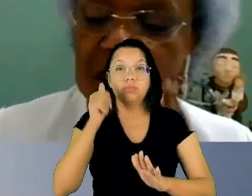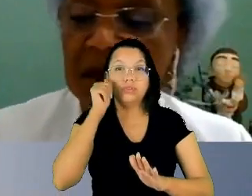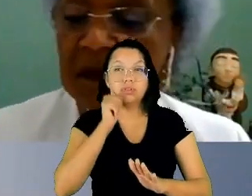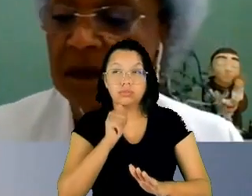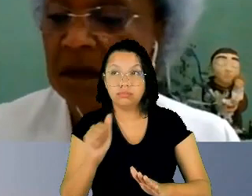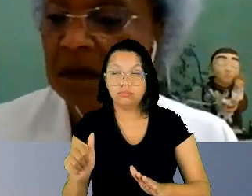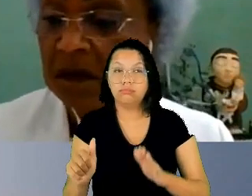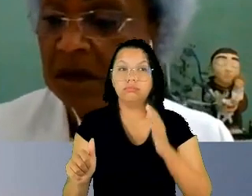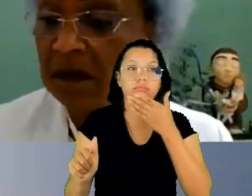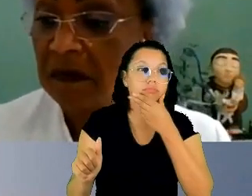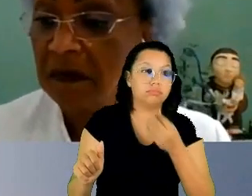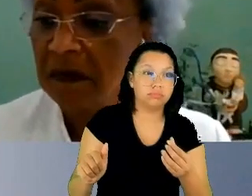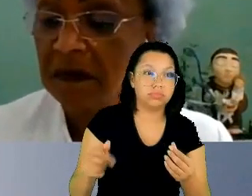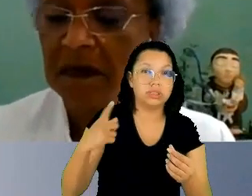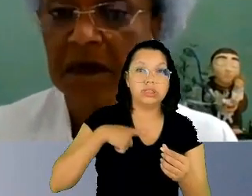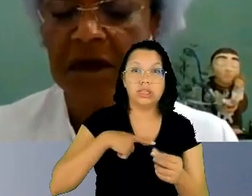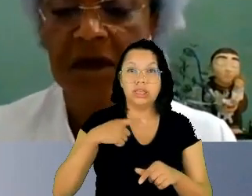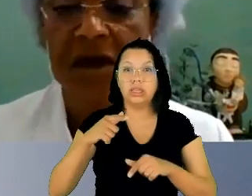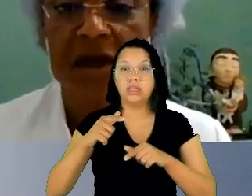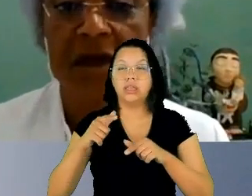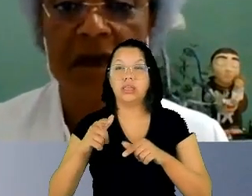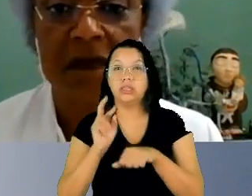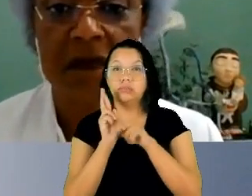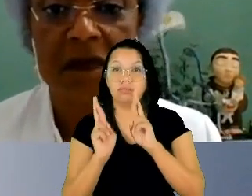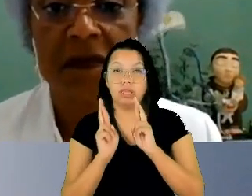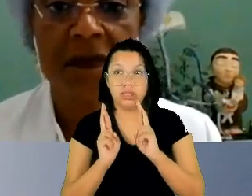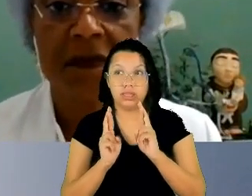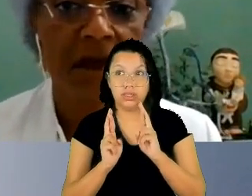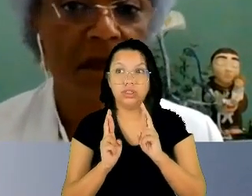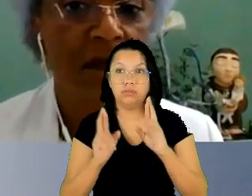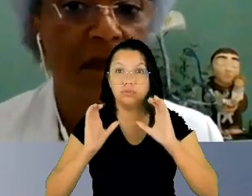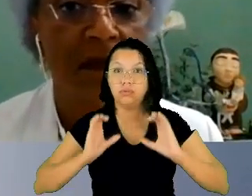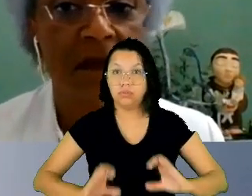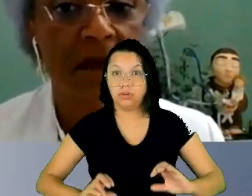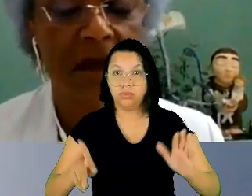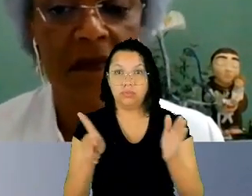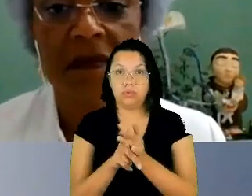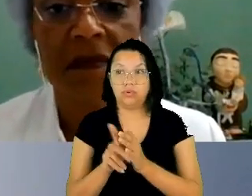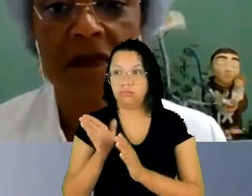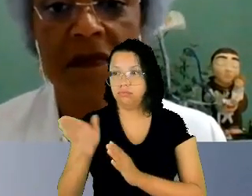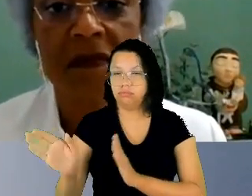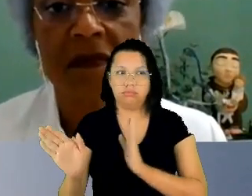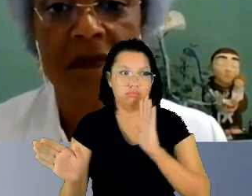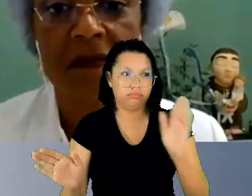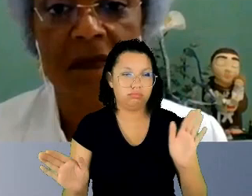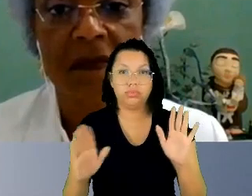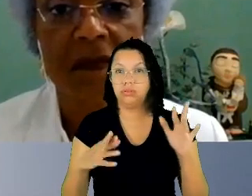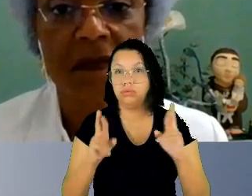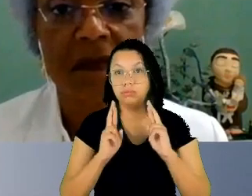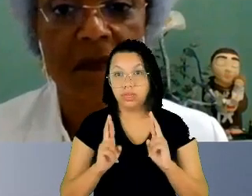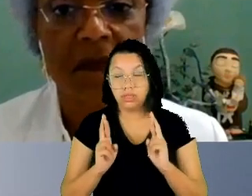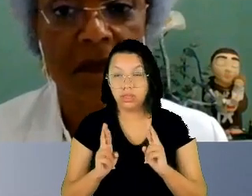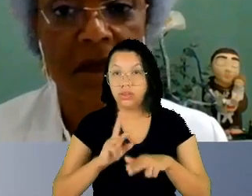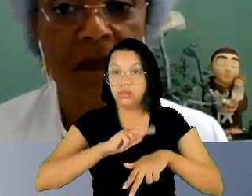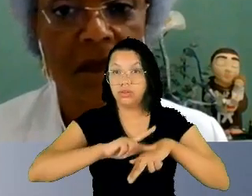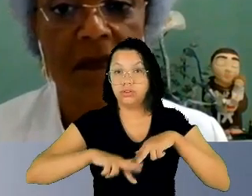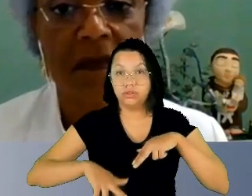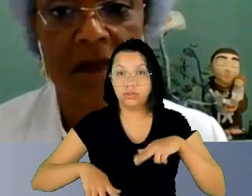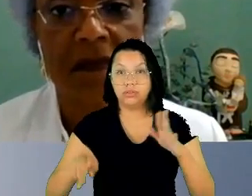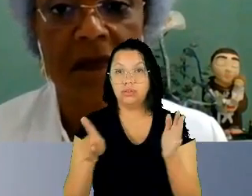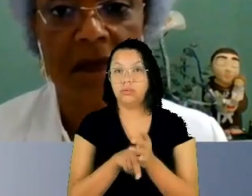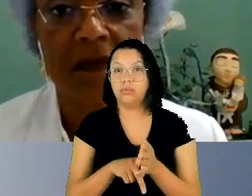conforme seu sexo biológico então por exemplo uma das expectativas de gênero que deriva do sexo biológico por exemplo é a